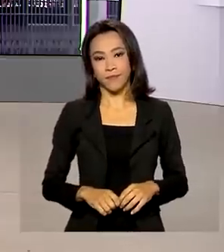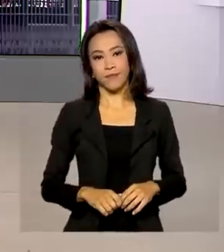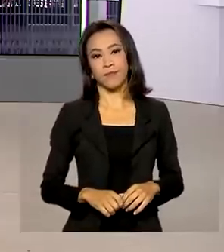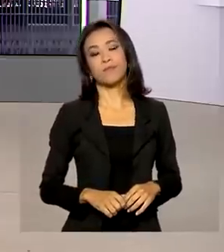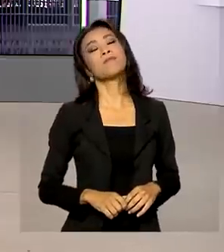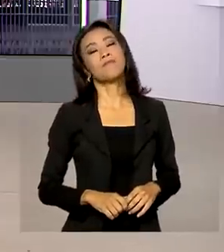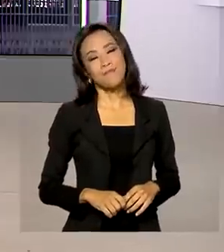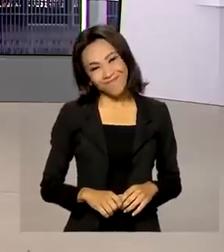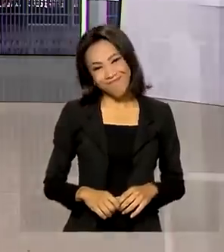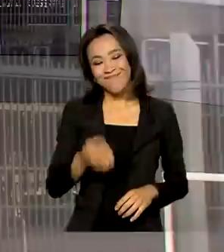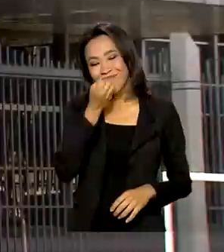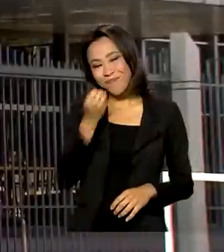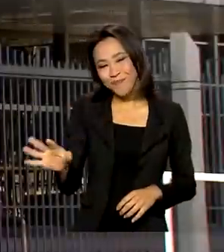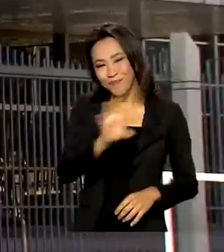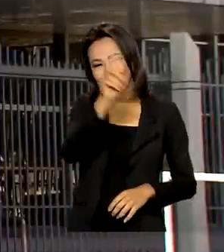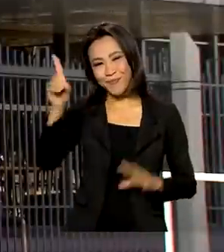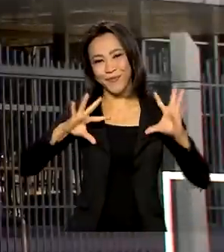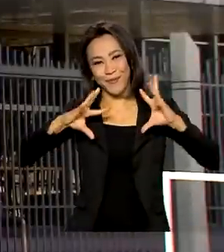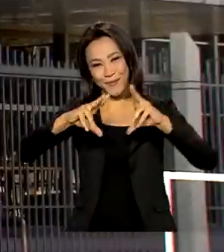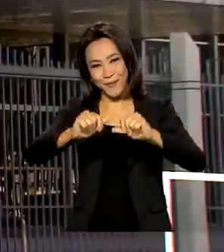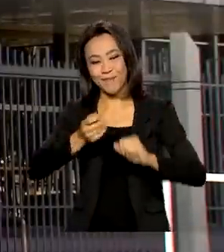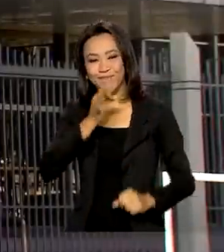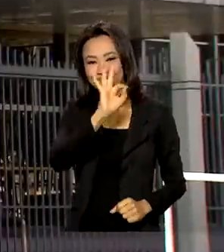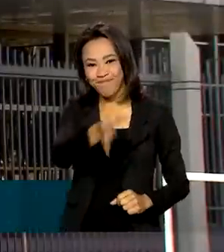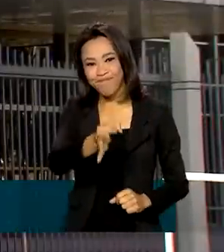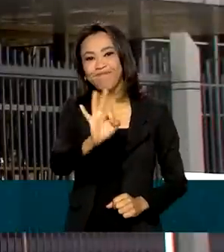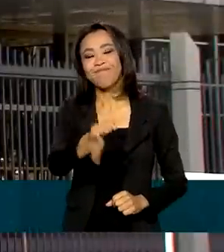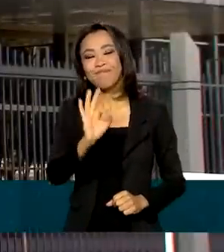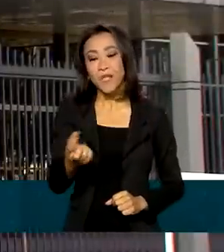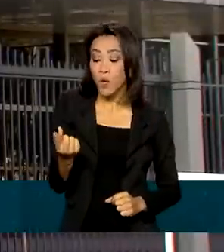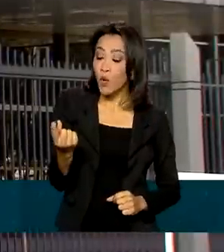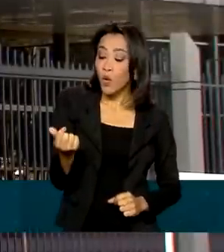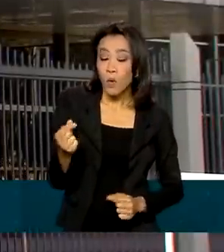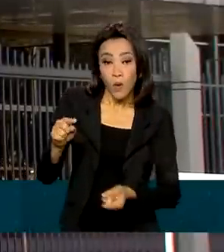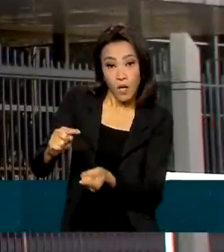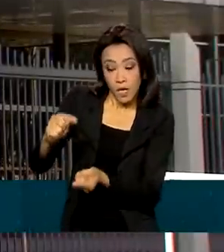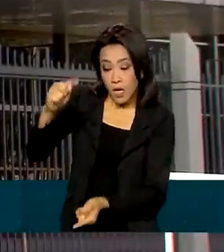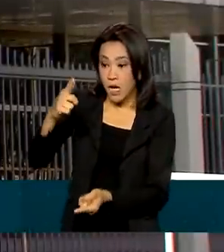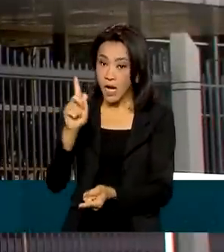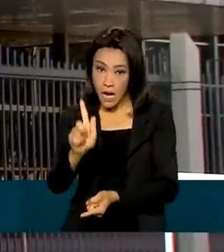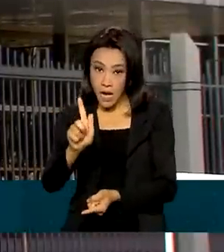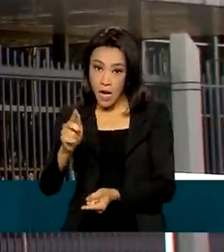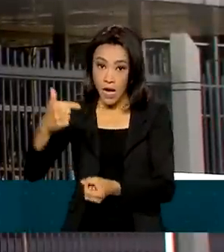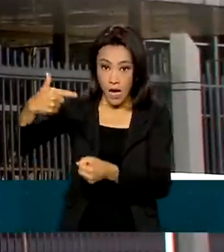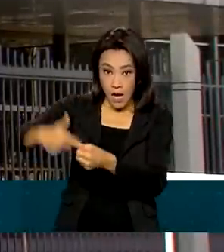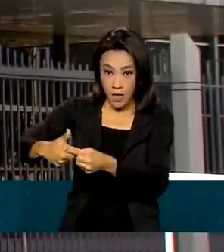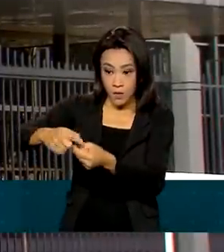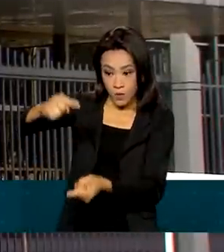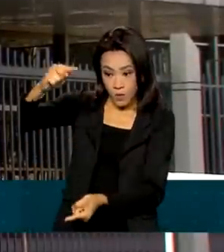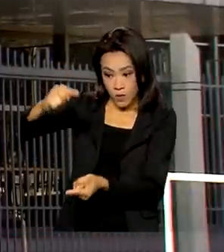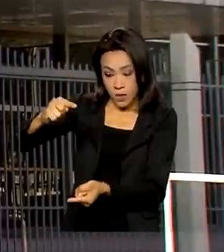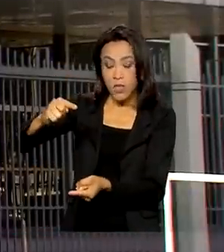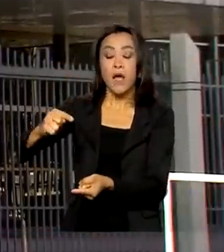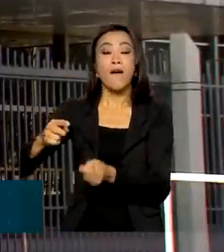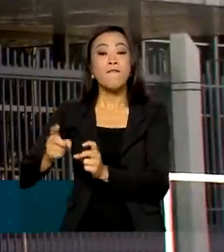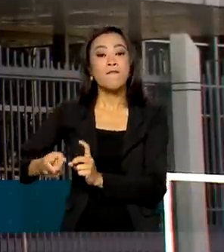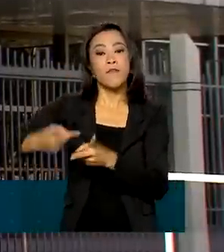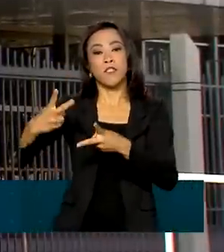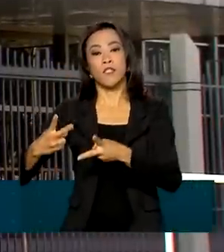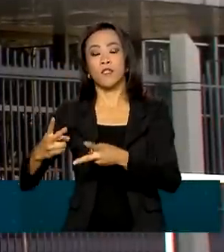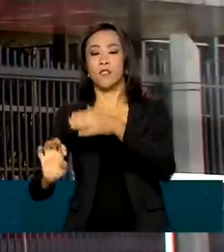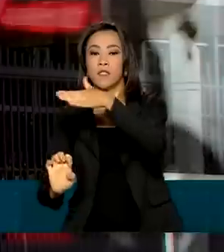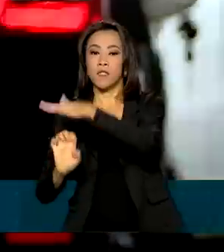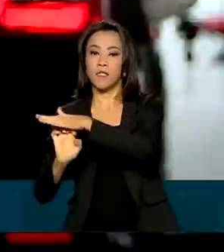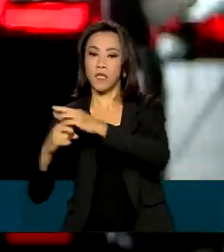Bom dia, Renata. Bom dia a todos. Isso mesmo, o preço da gasolina vendida pela Petrobras às distribuidoras